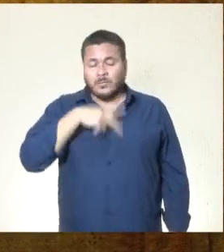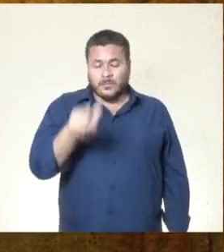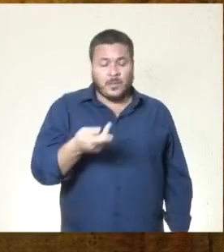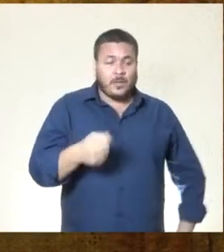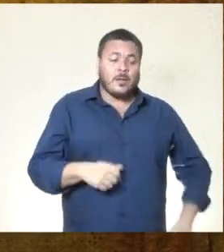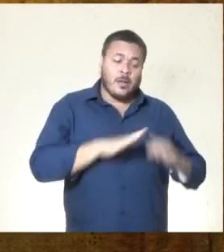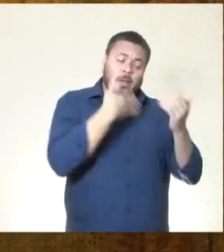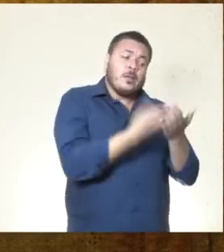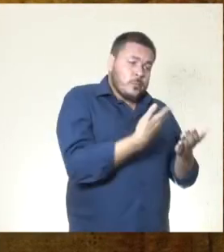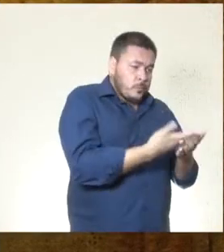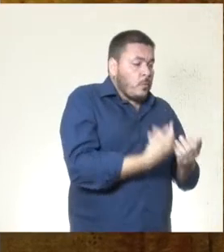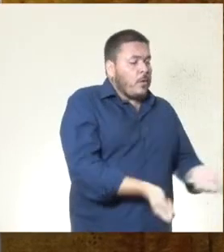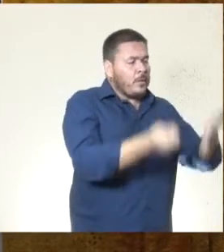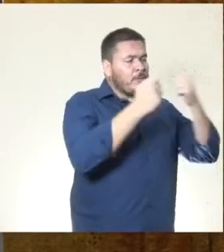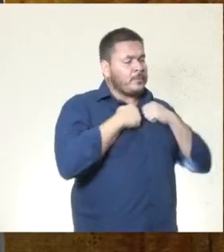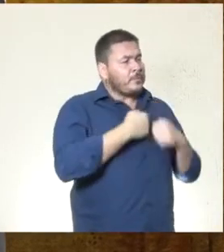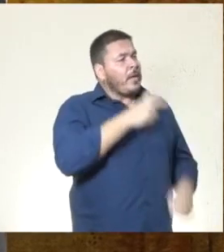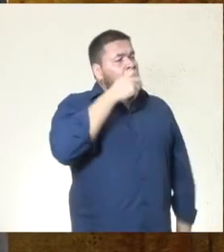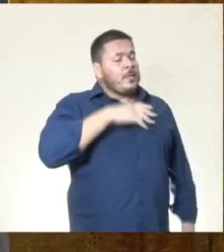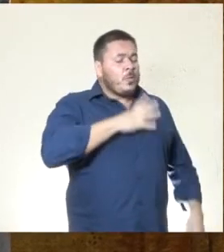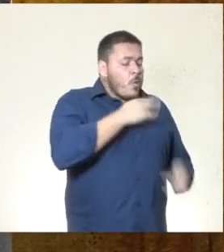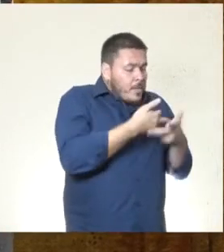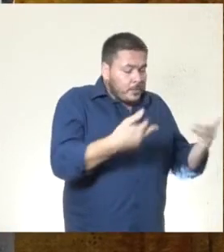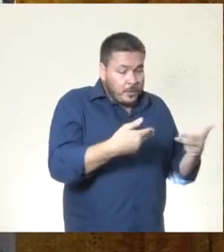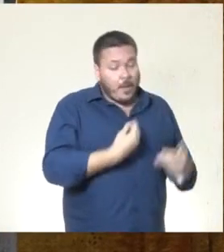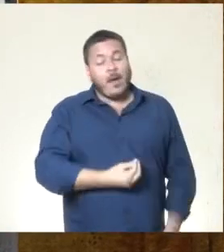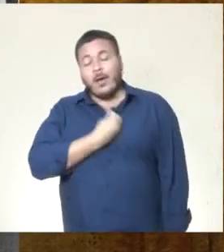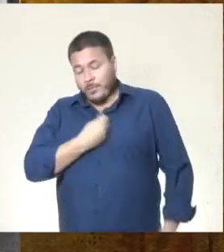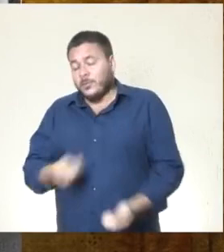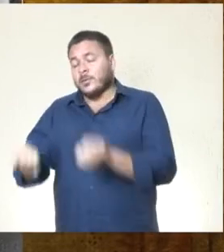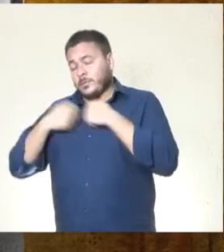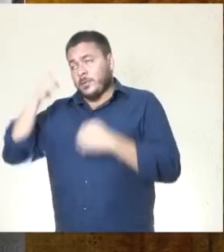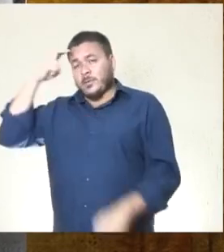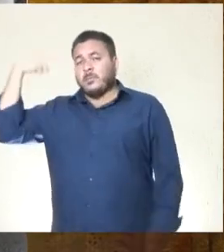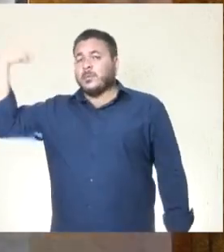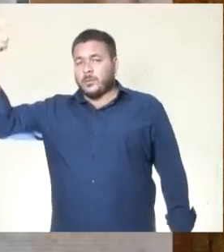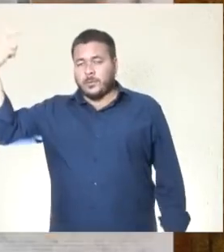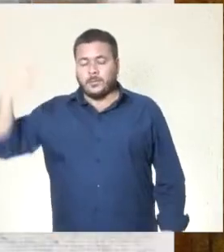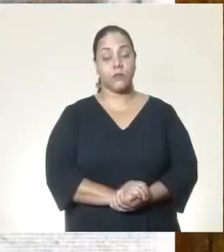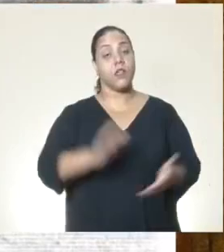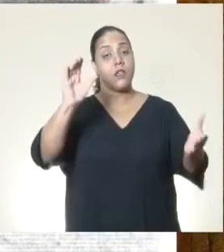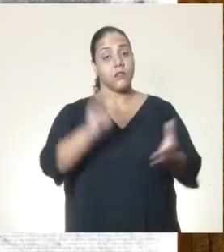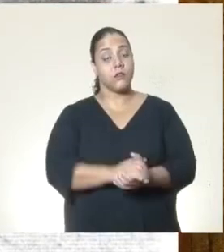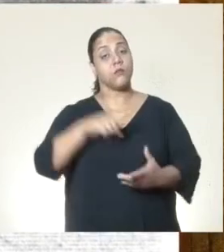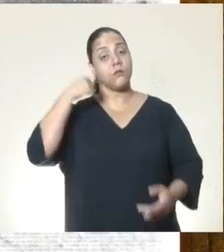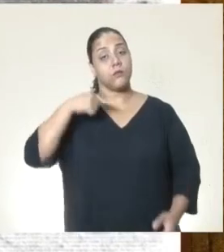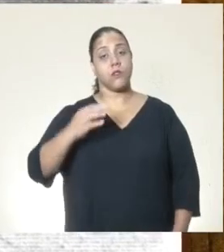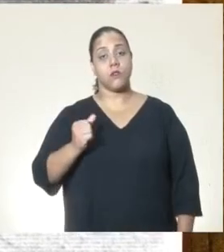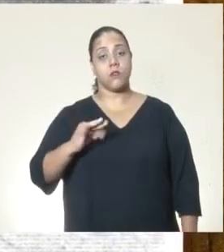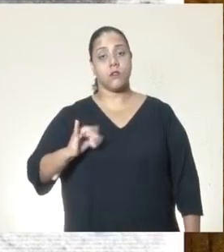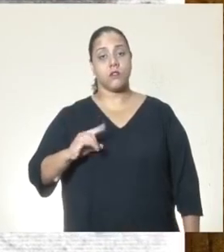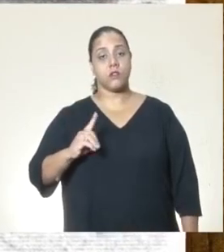a escola nos dá o saber, a vida nos dá sabedoria. Casou-se com o